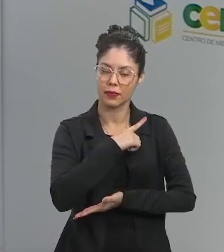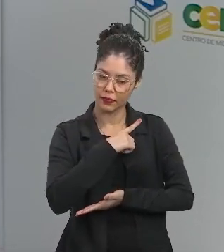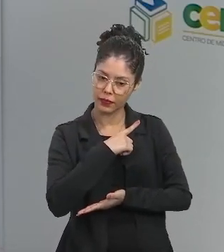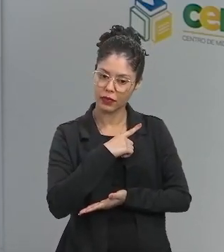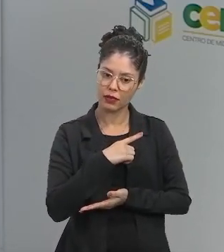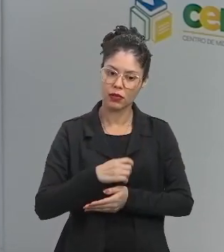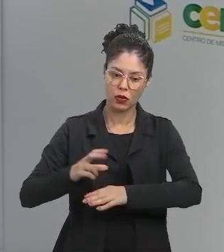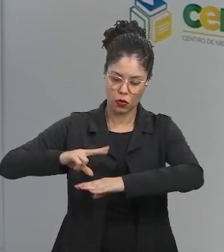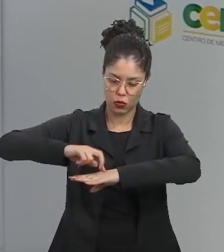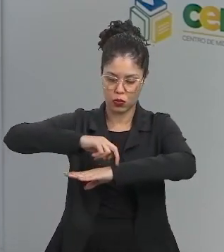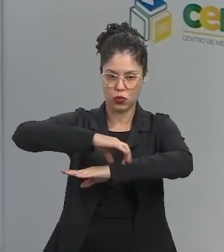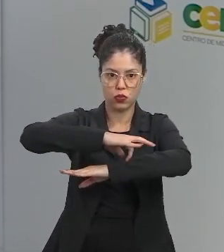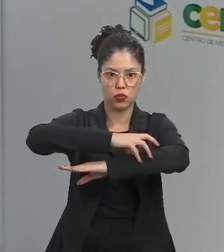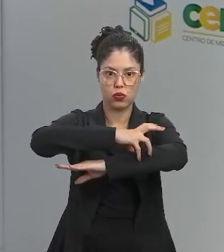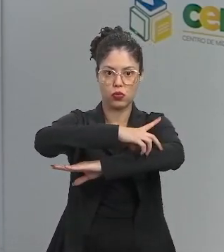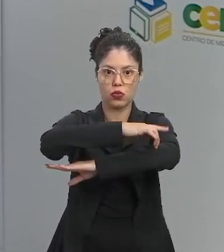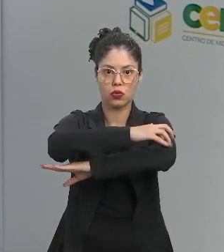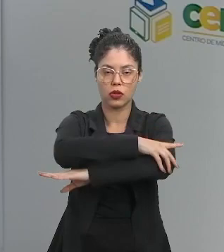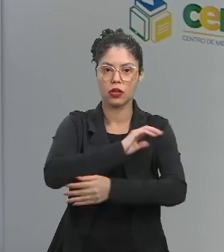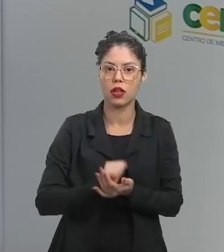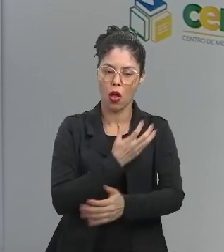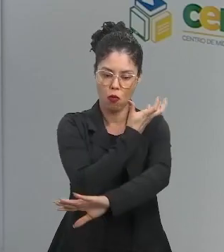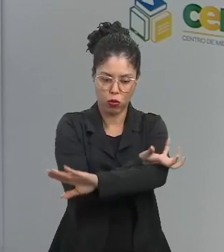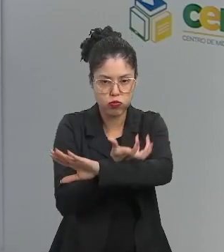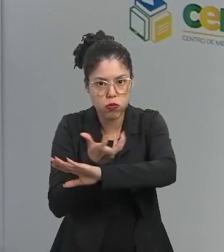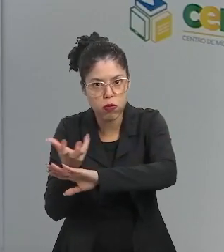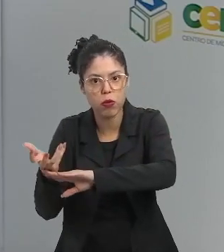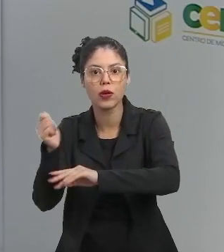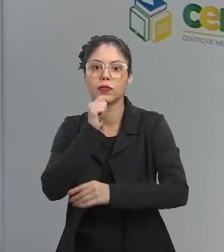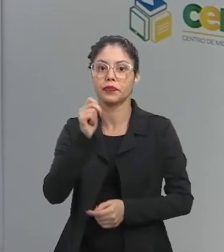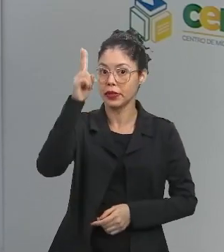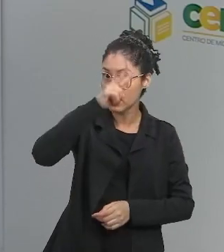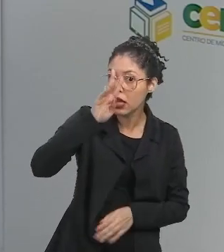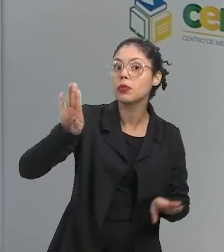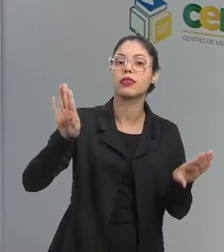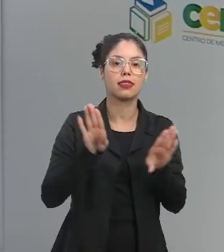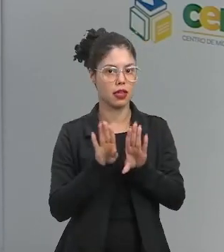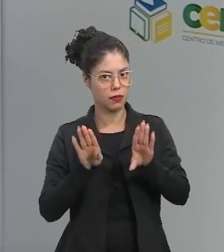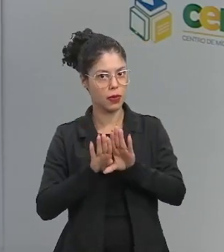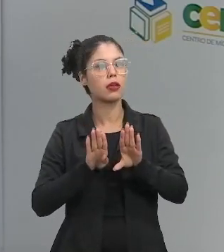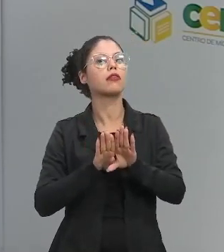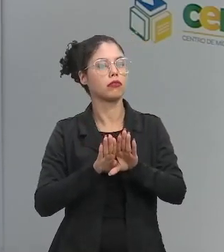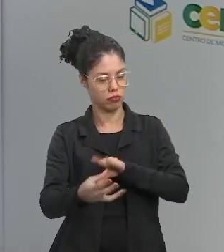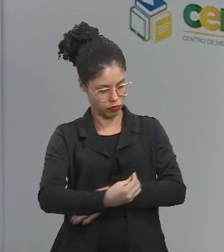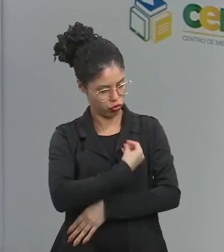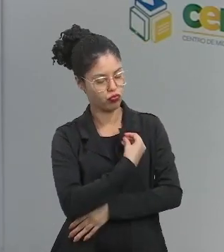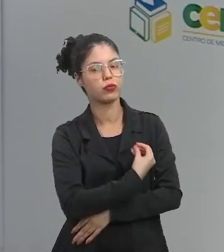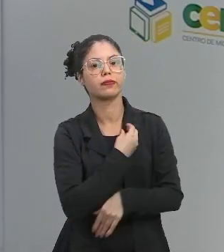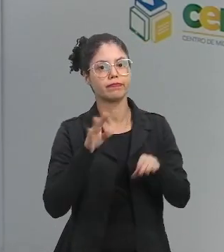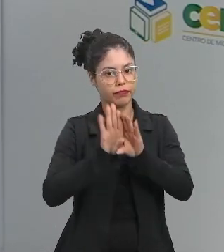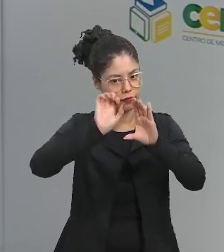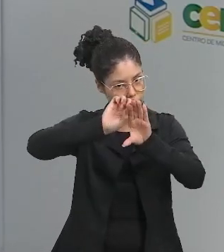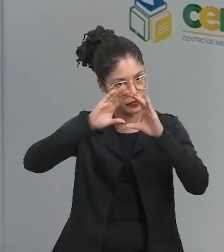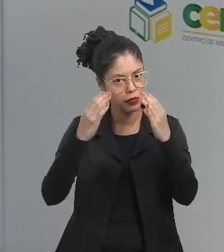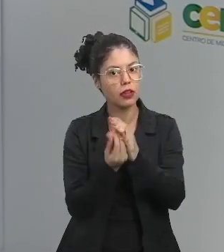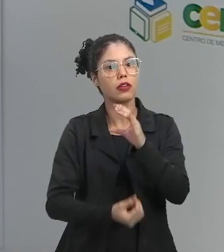de artrópodes, o número de espécies de vegetais. Lembrem que vegetais também são seres vivos e eles também